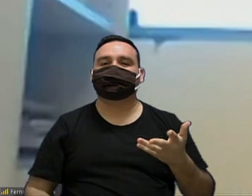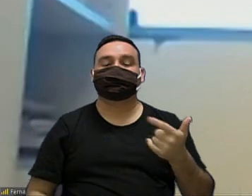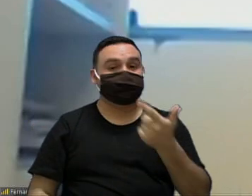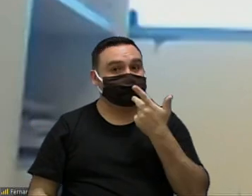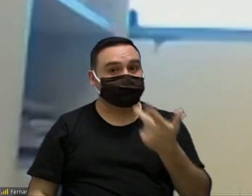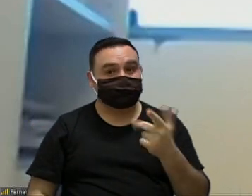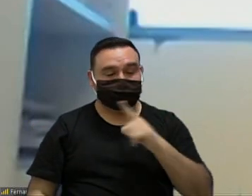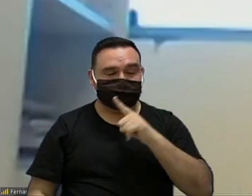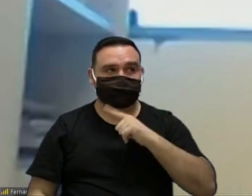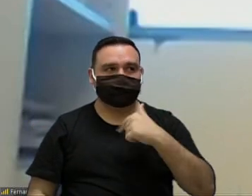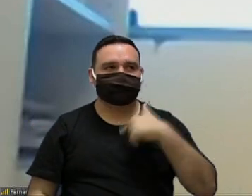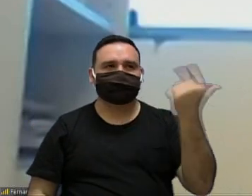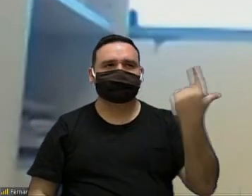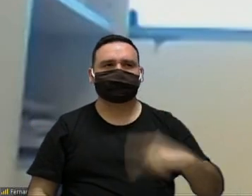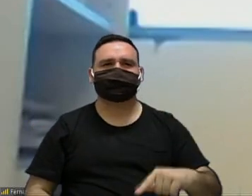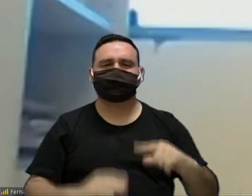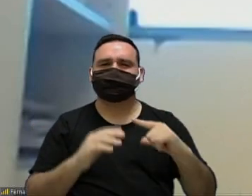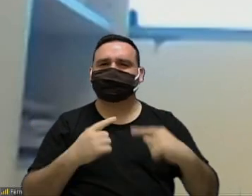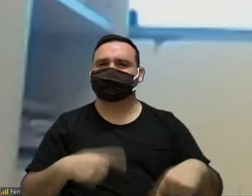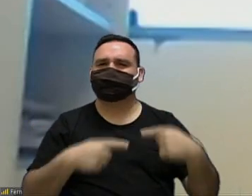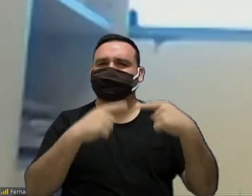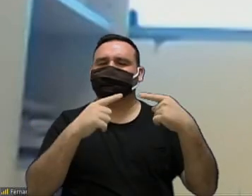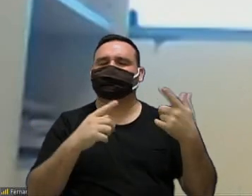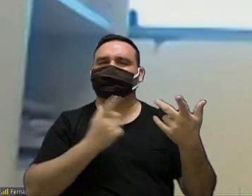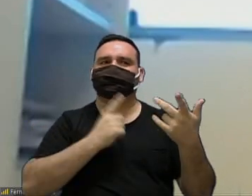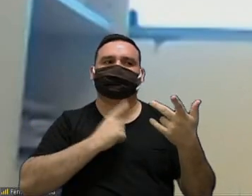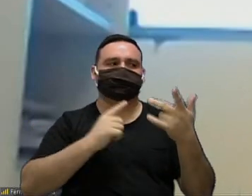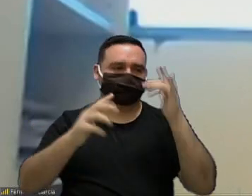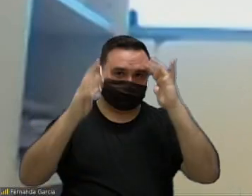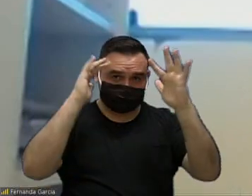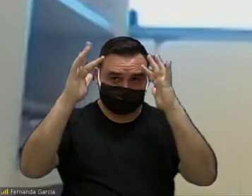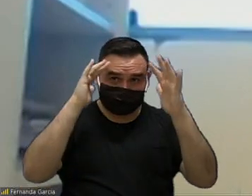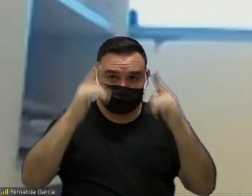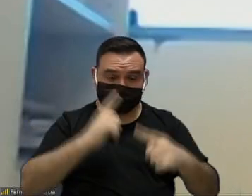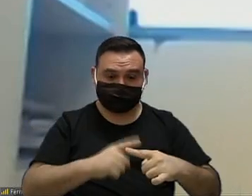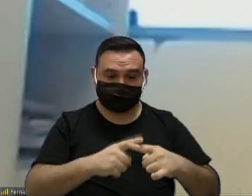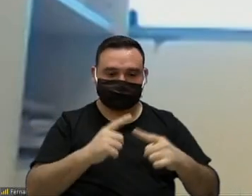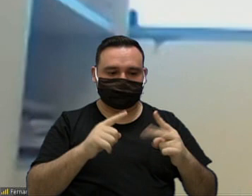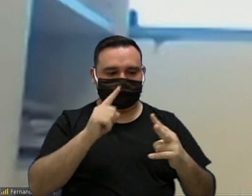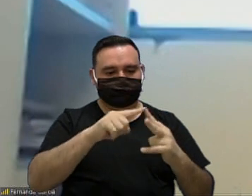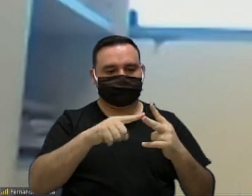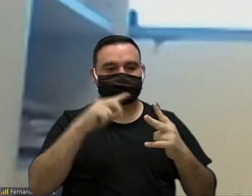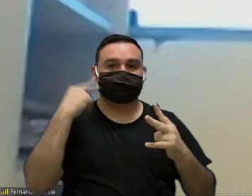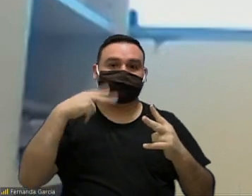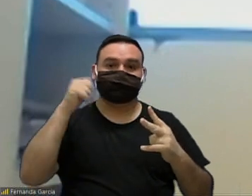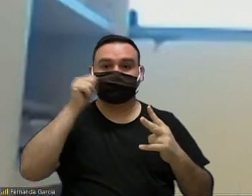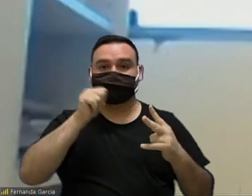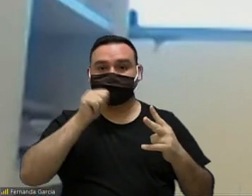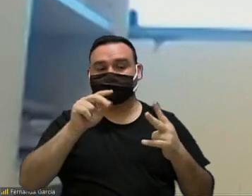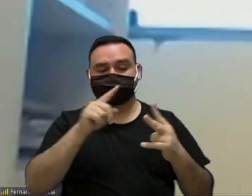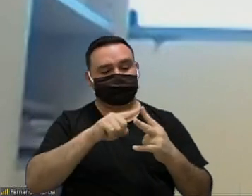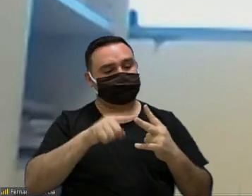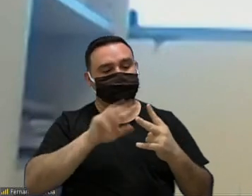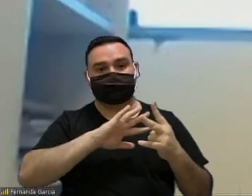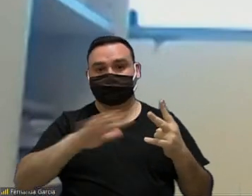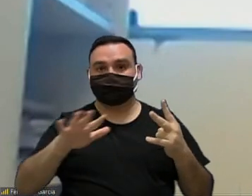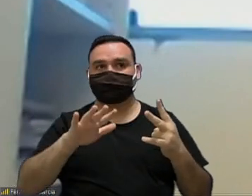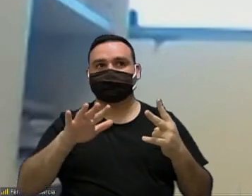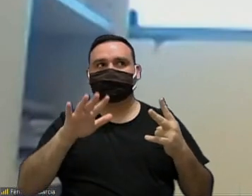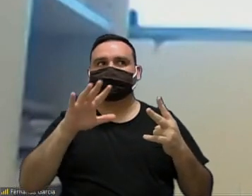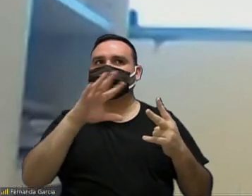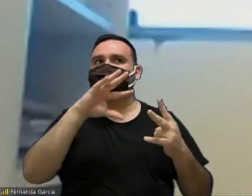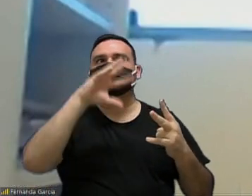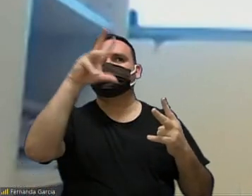trazer aqui mais para a discussão mesmo para que haja um pensamento somos duas vereadoras apenas né o restante são